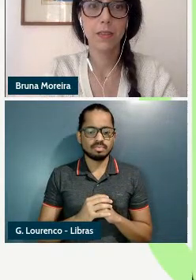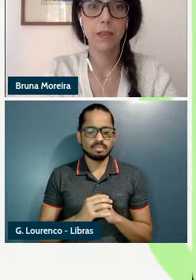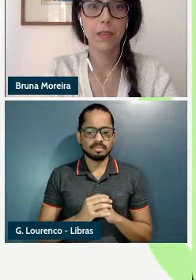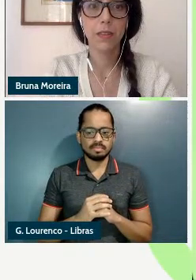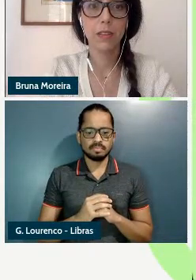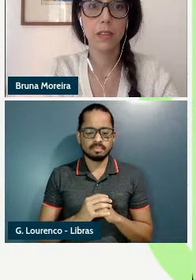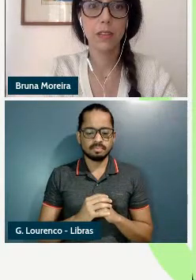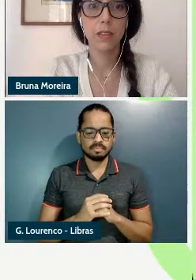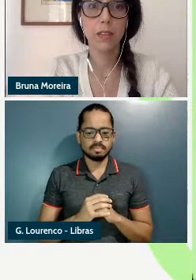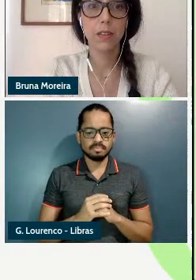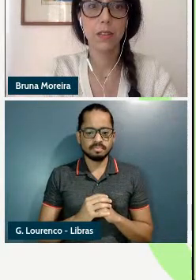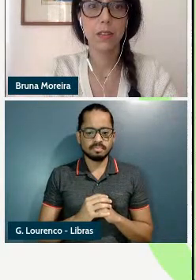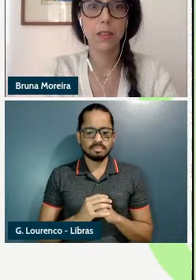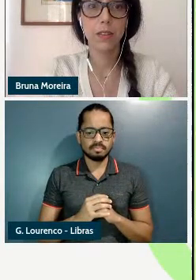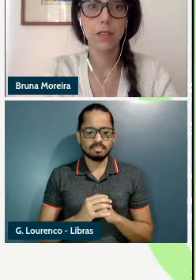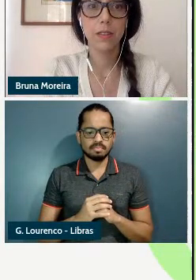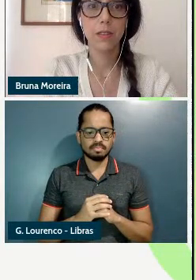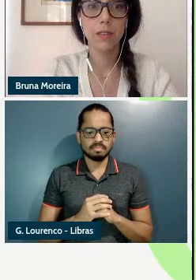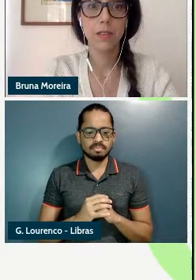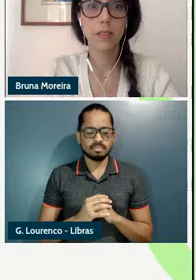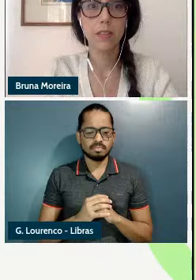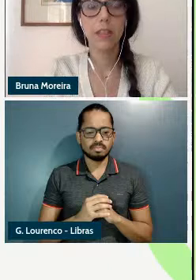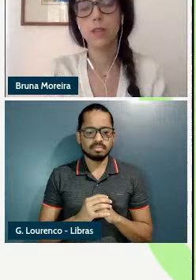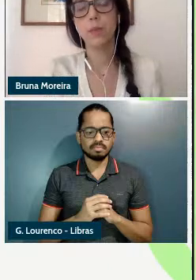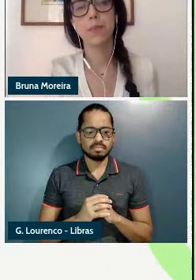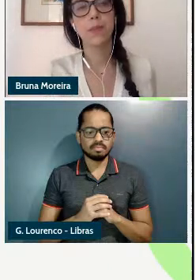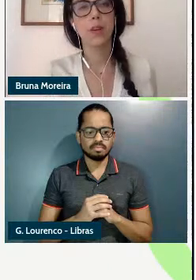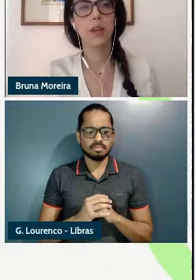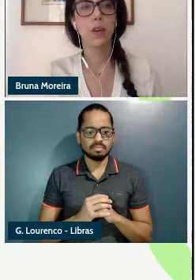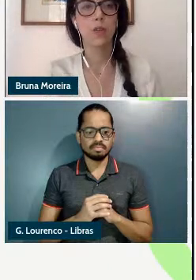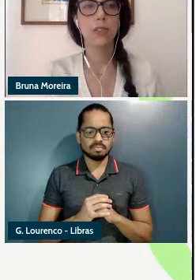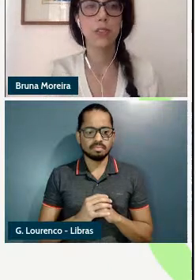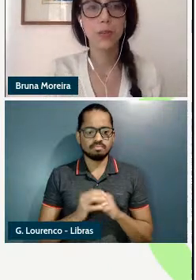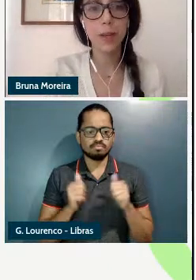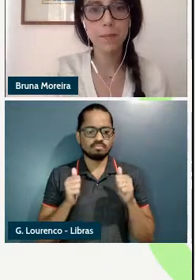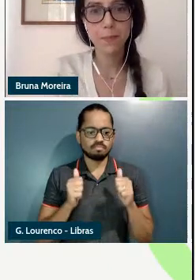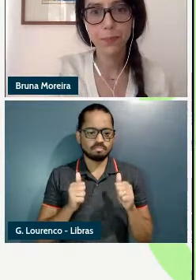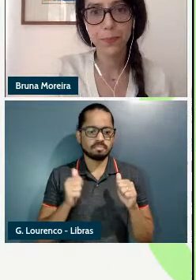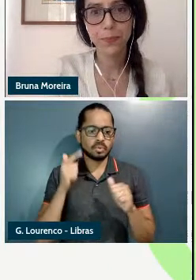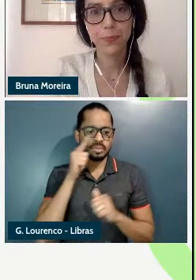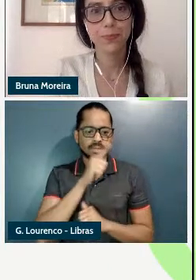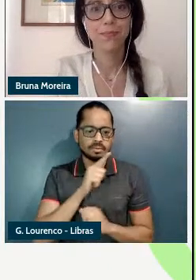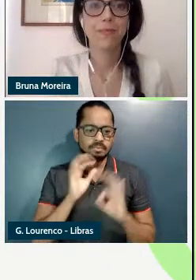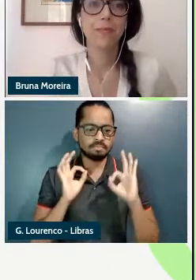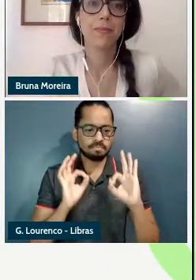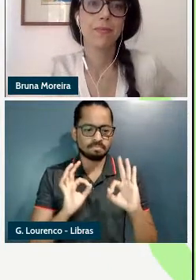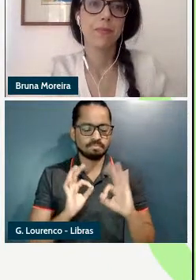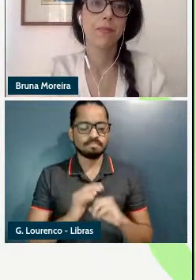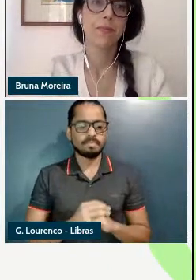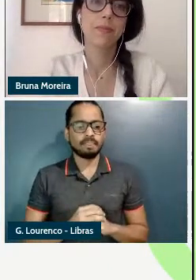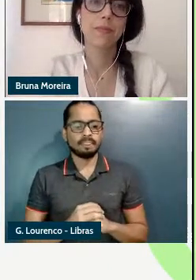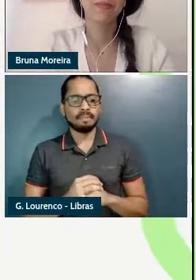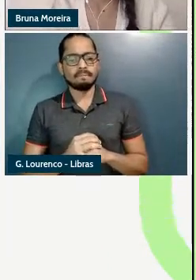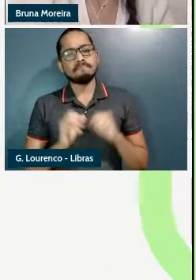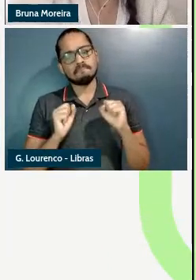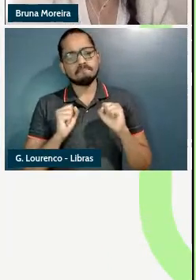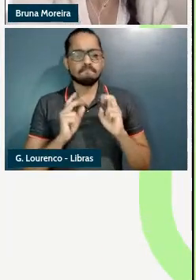a tela aparece consegue passar o slide? certo consigo né? agora sim agora vou dar o que?